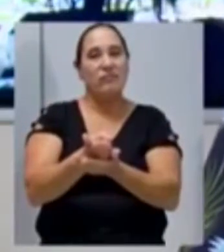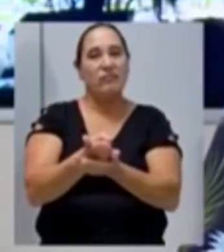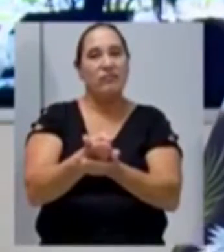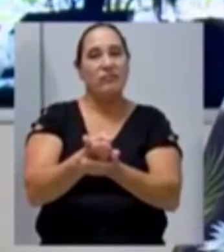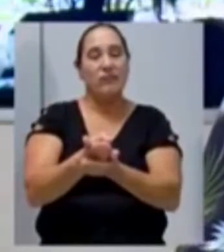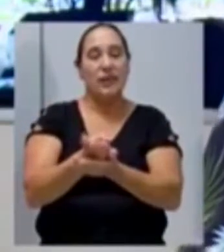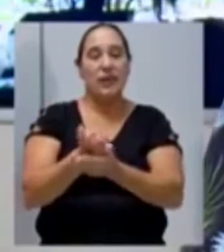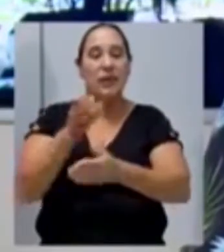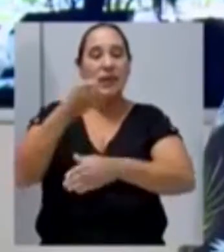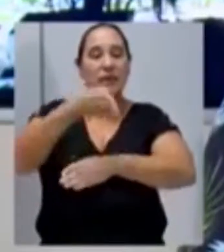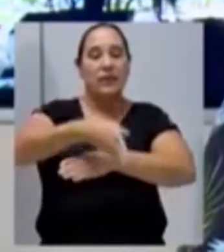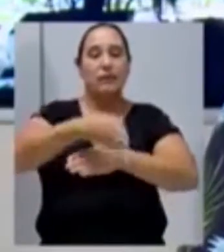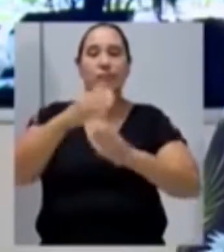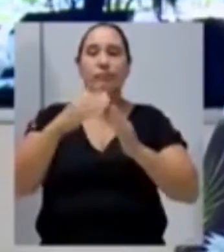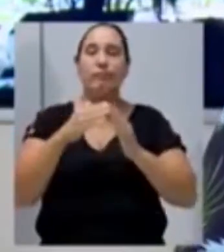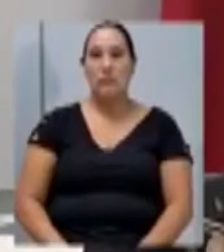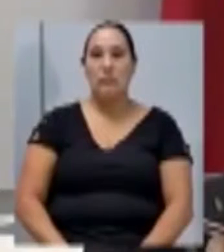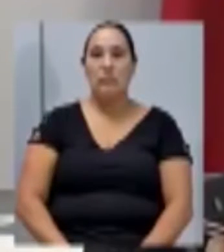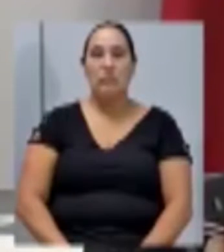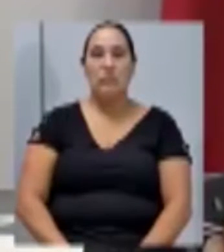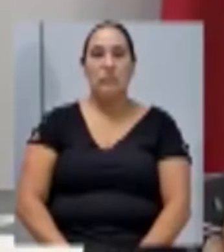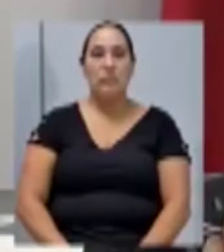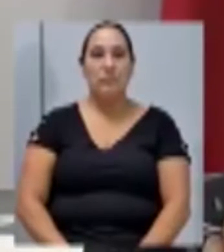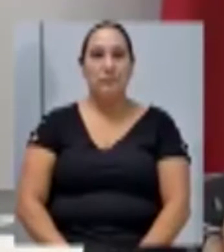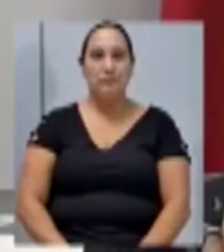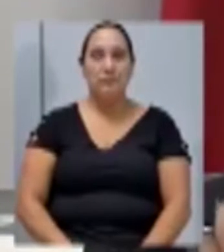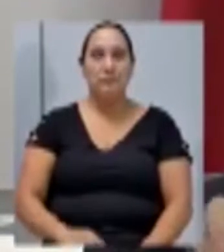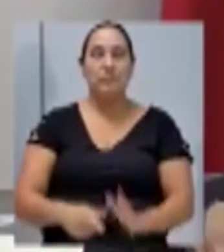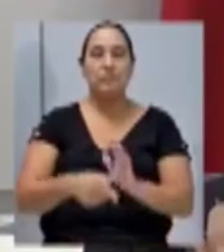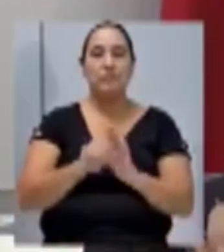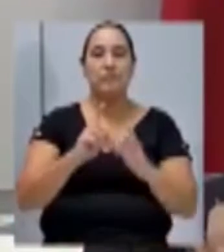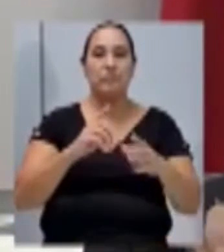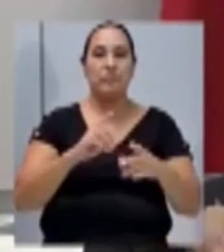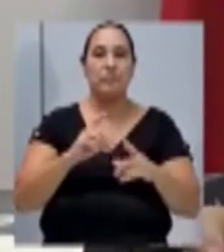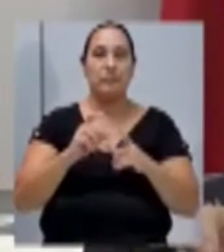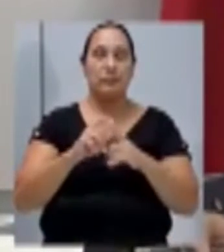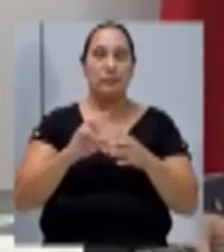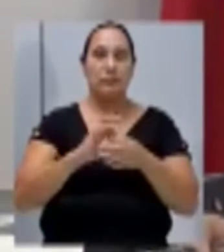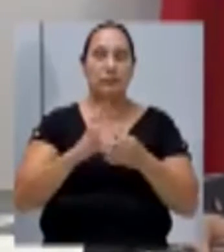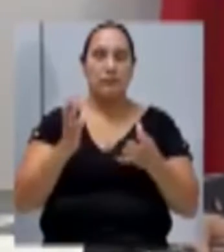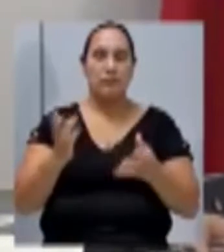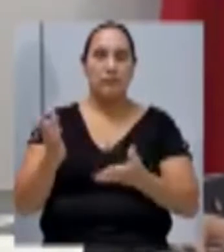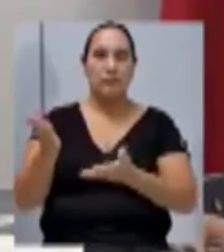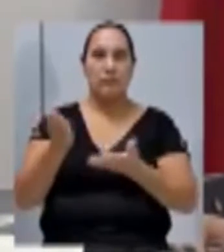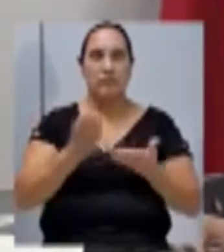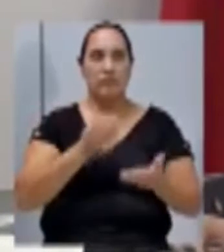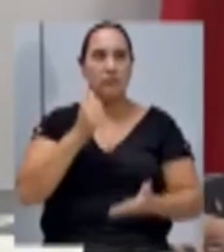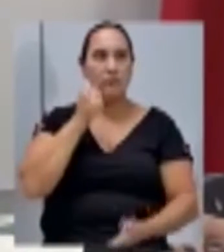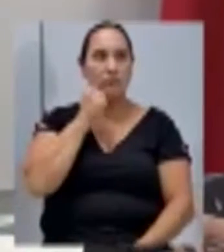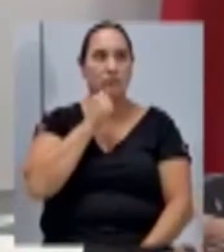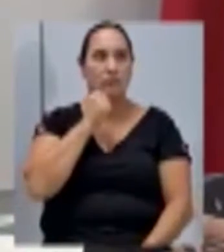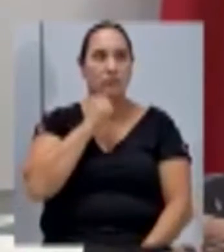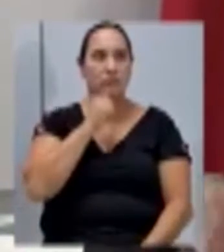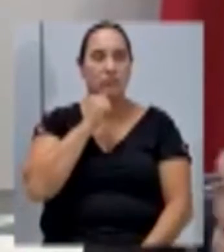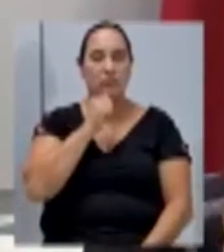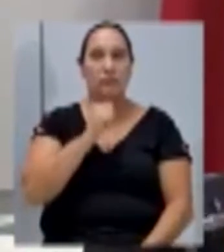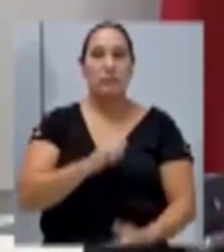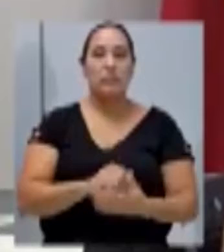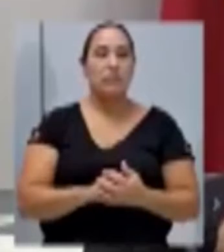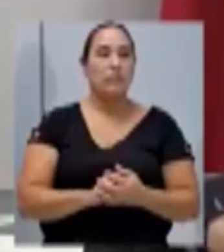alagamentos que tem afetado várias famílias. Antes de iniciarmos a palavra livre, convido a senhora Lisanda dos Reis